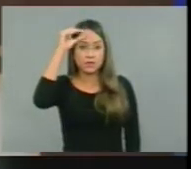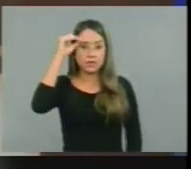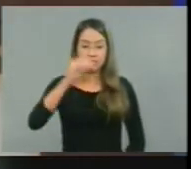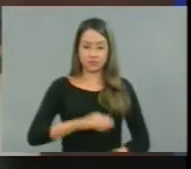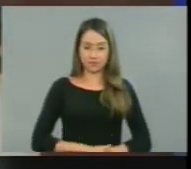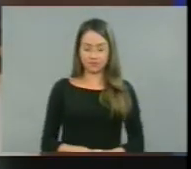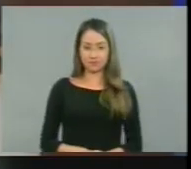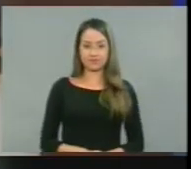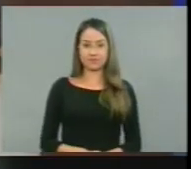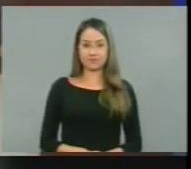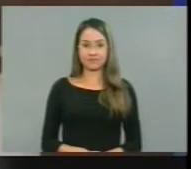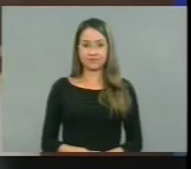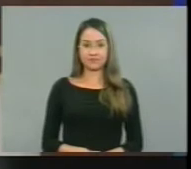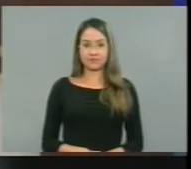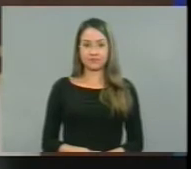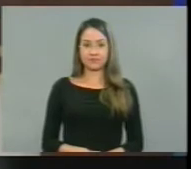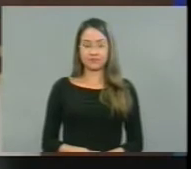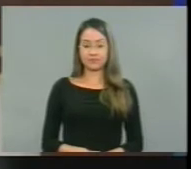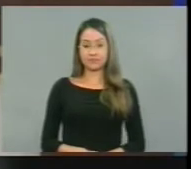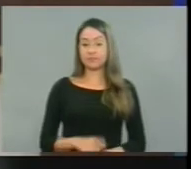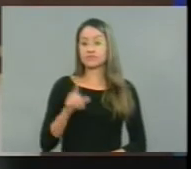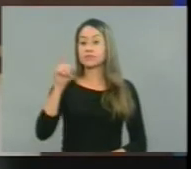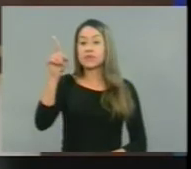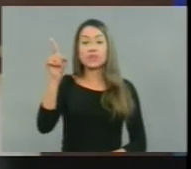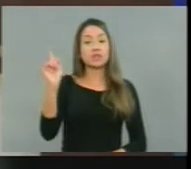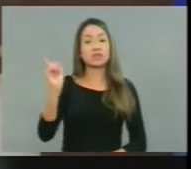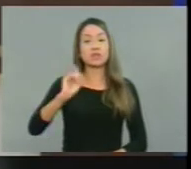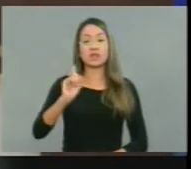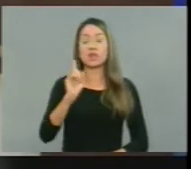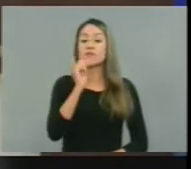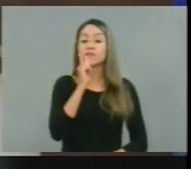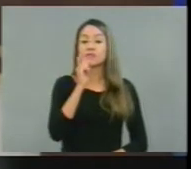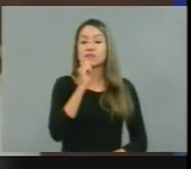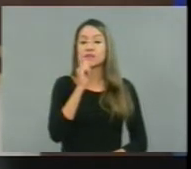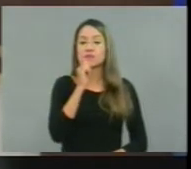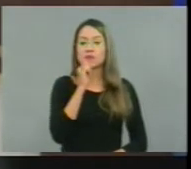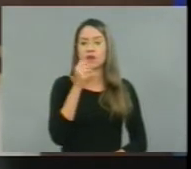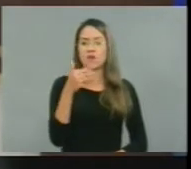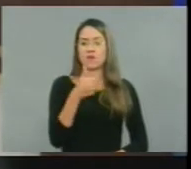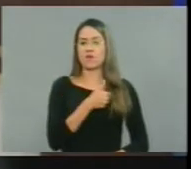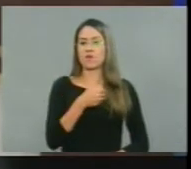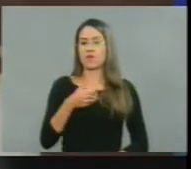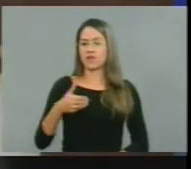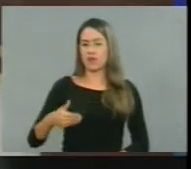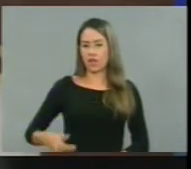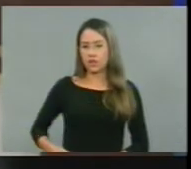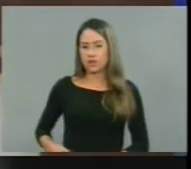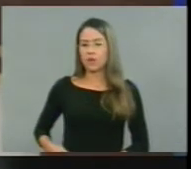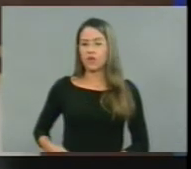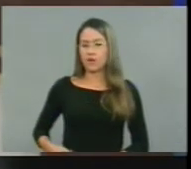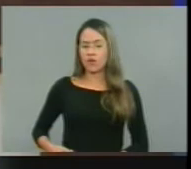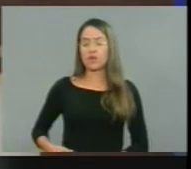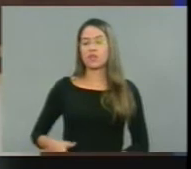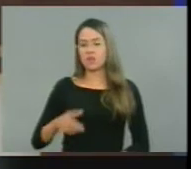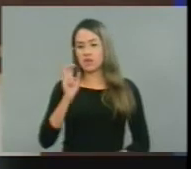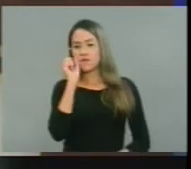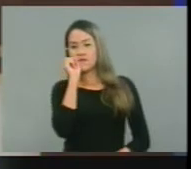que ele não vá para a história como o governador que viu